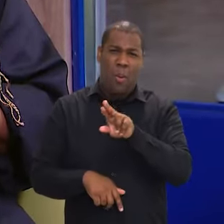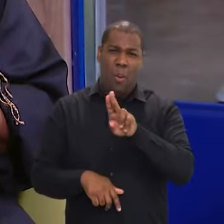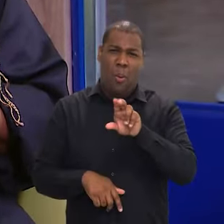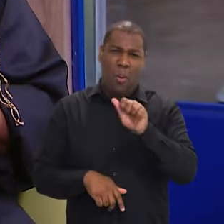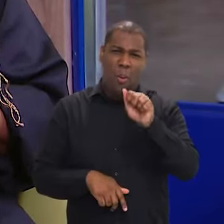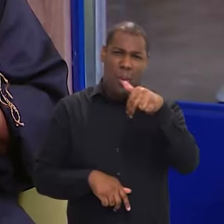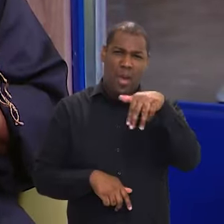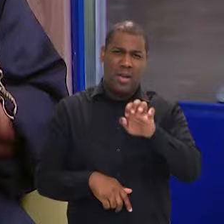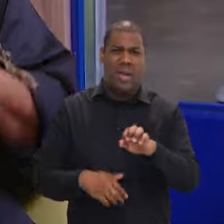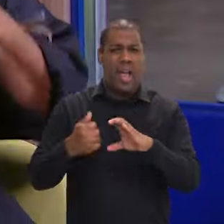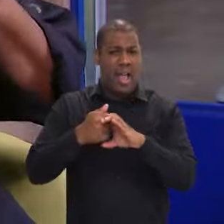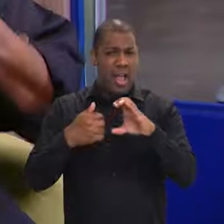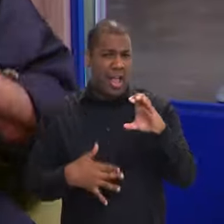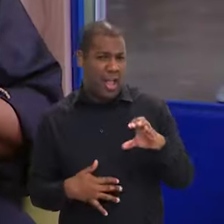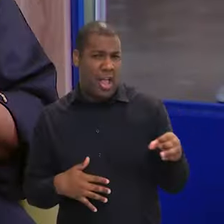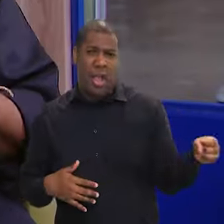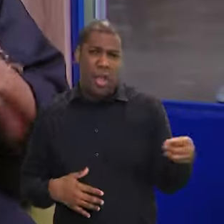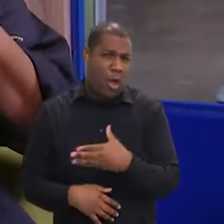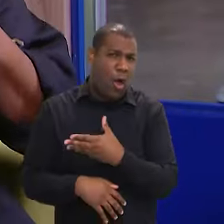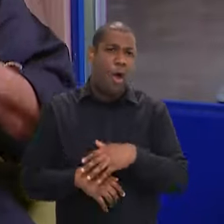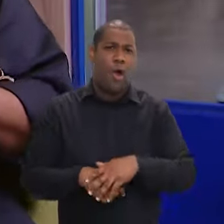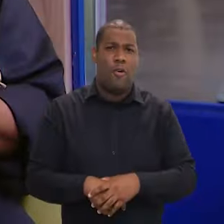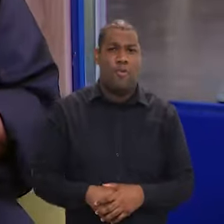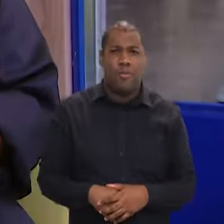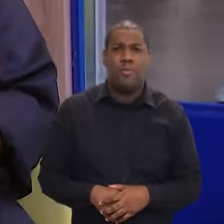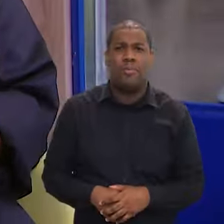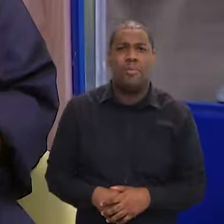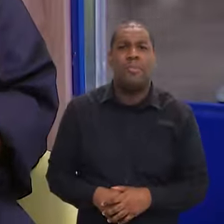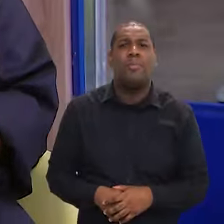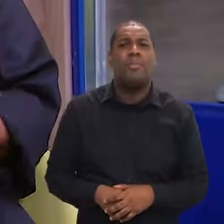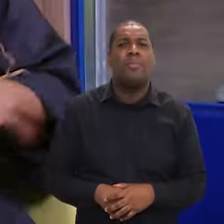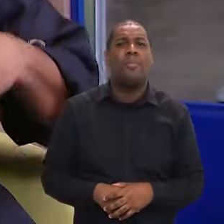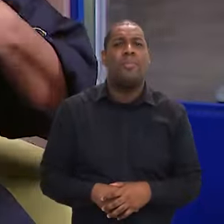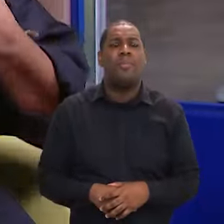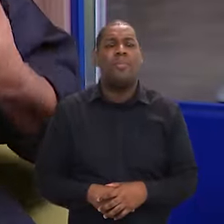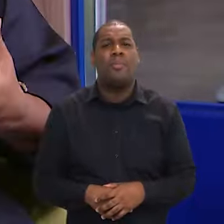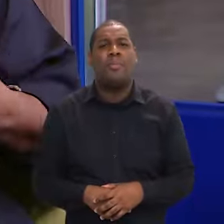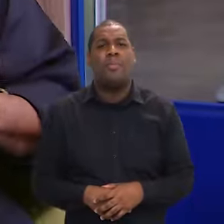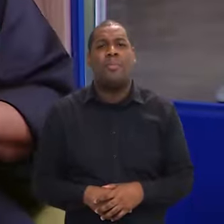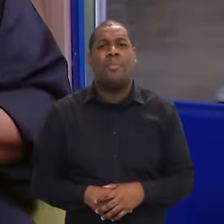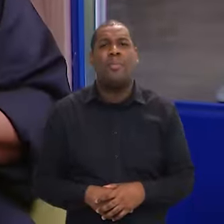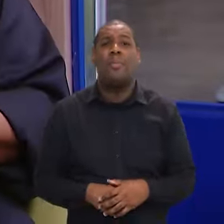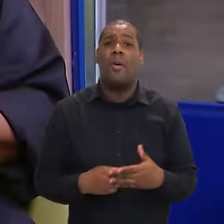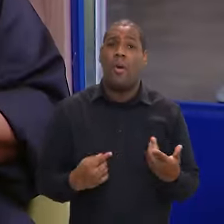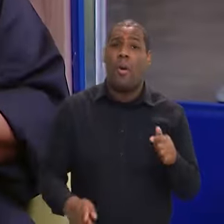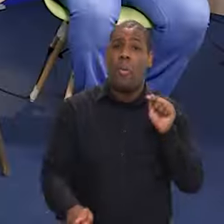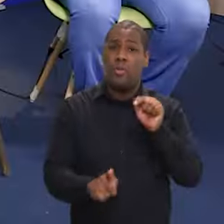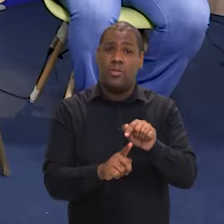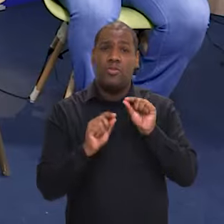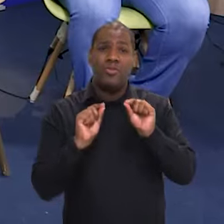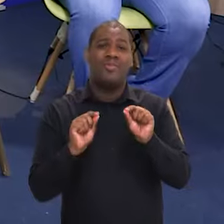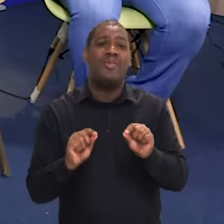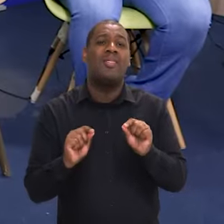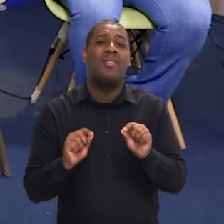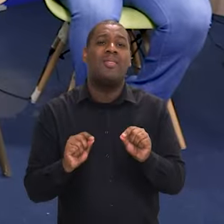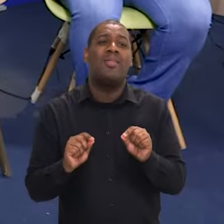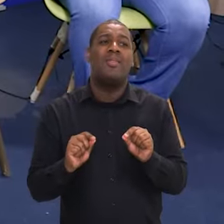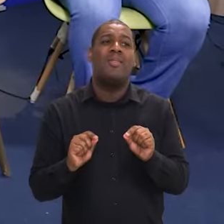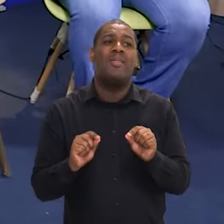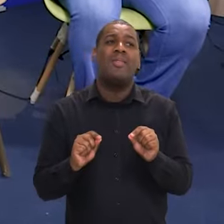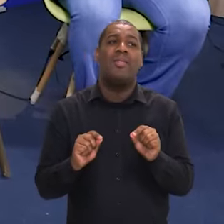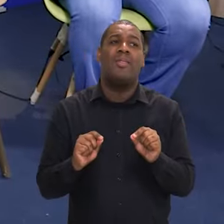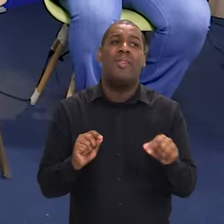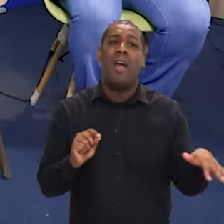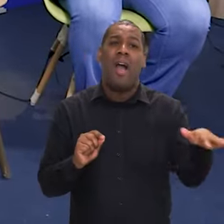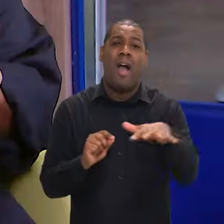lei Rouanet. Então, novos aspectos, nova instrução normativa, nós estamos renovando nesse sentido também. Nossa intenção é cada